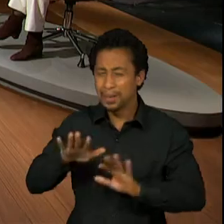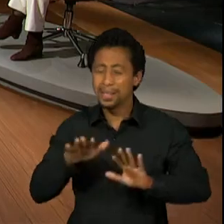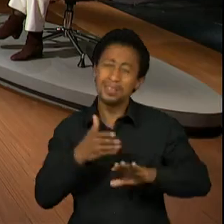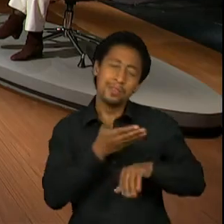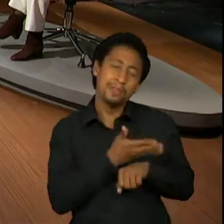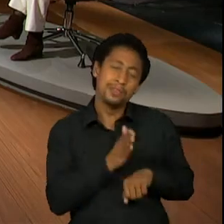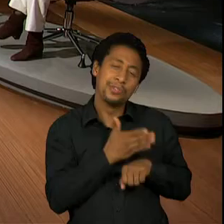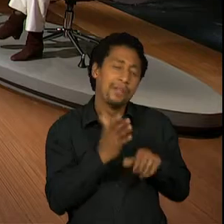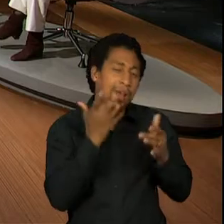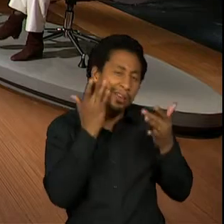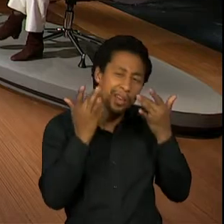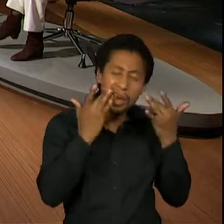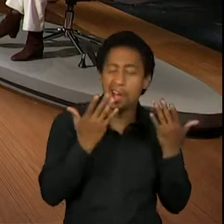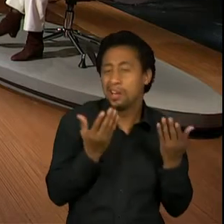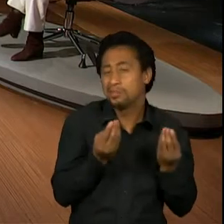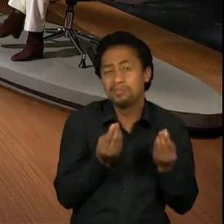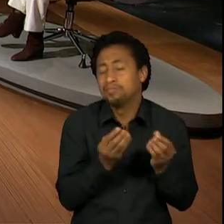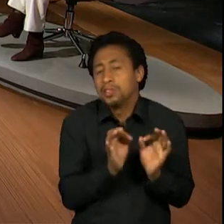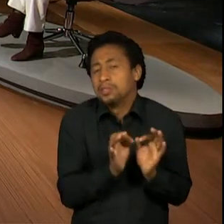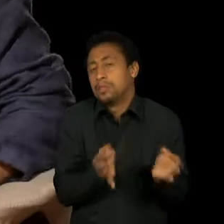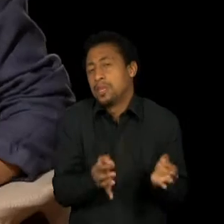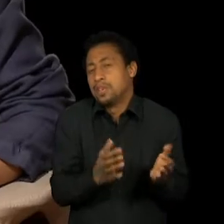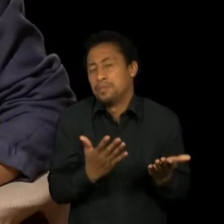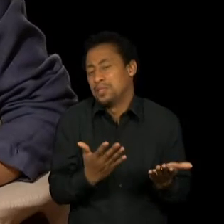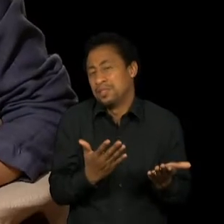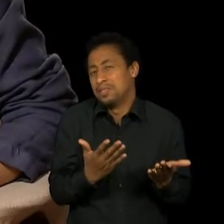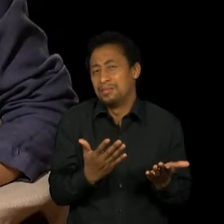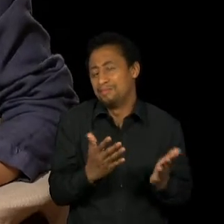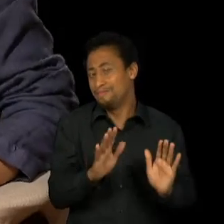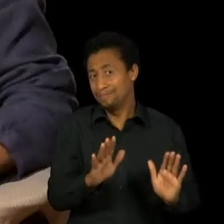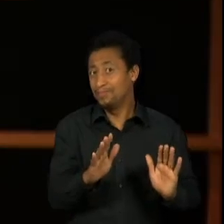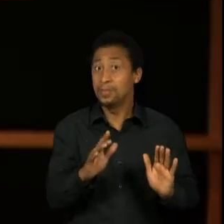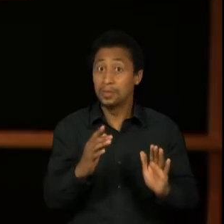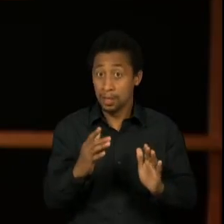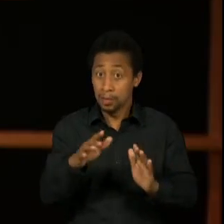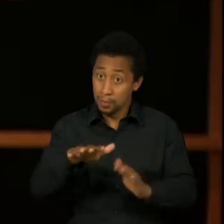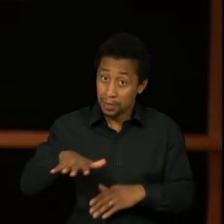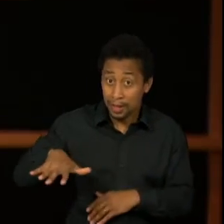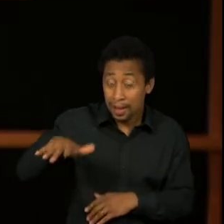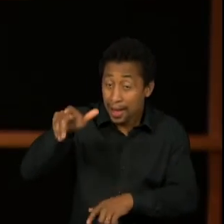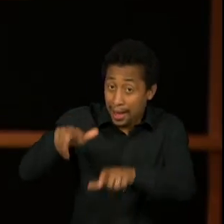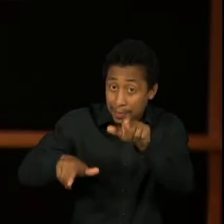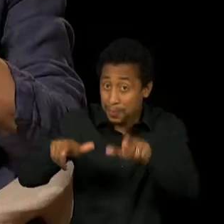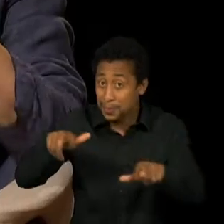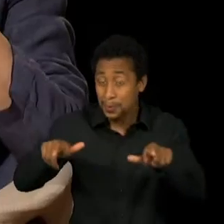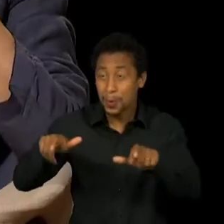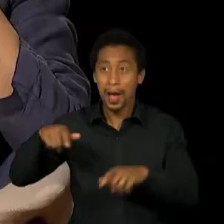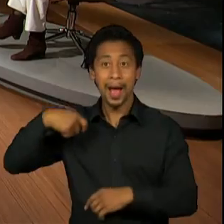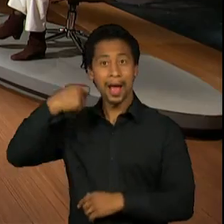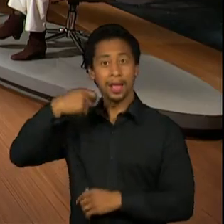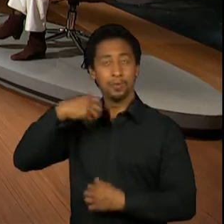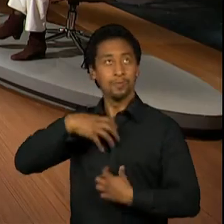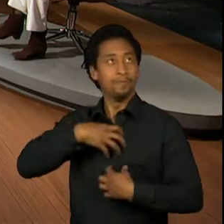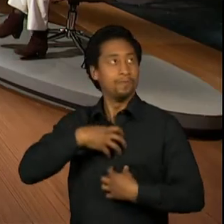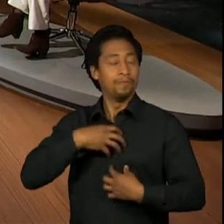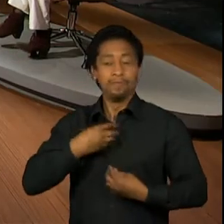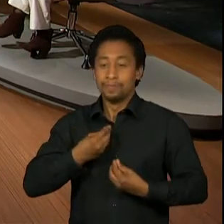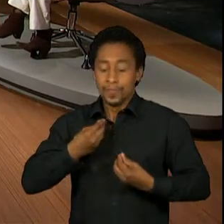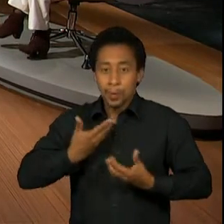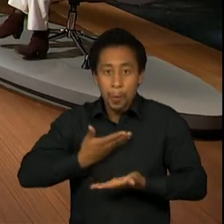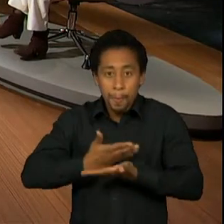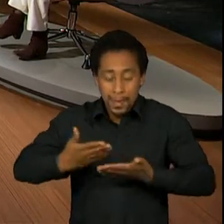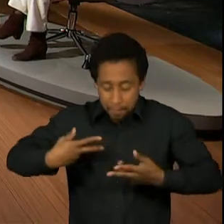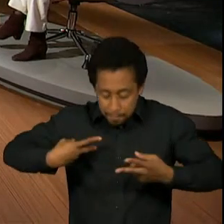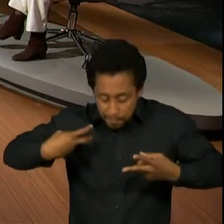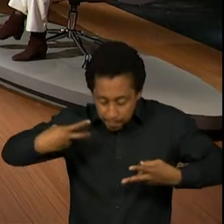tempo e me descobrir. Porque tem uma viagem interna que a gente faz, né? Quando a gente é ator. A gente se conhece. Eu acho muito